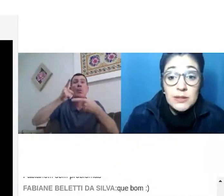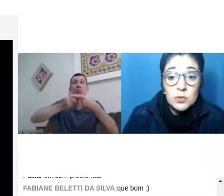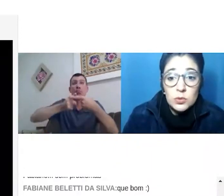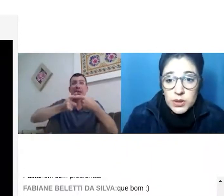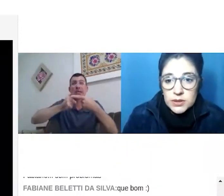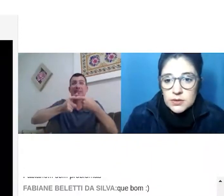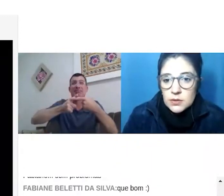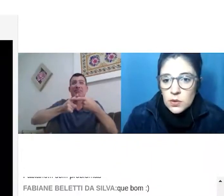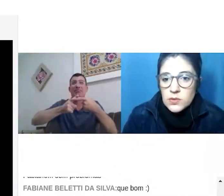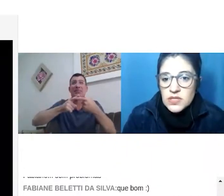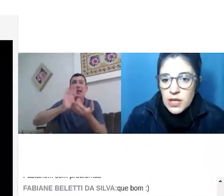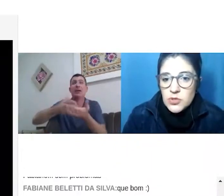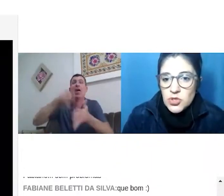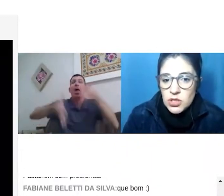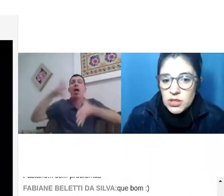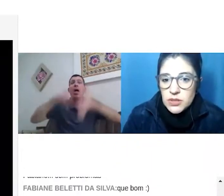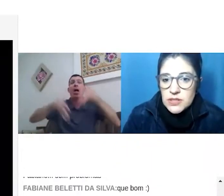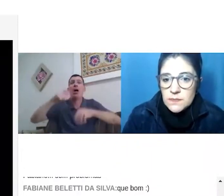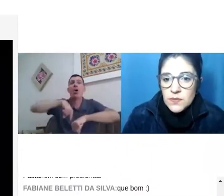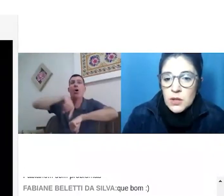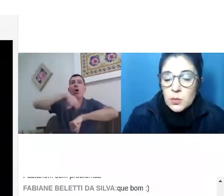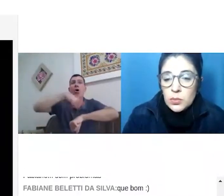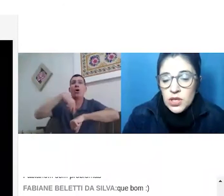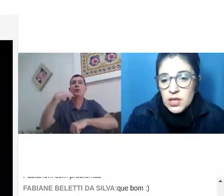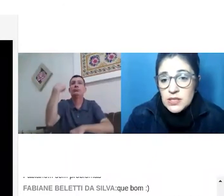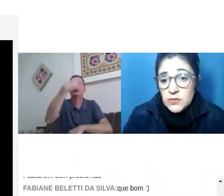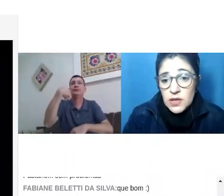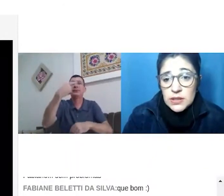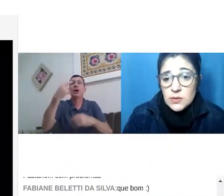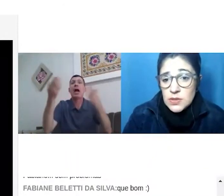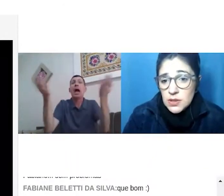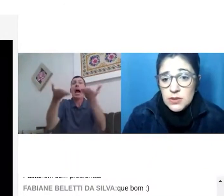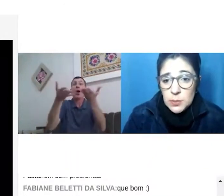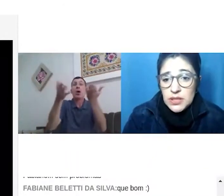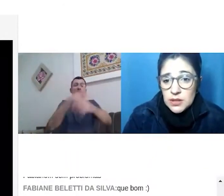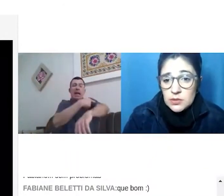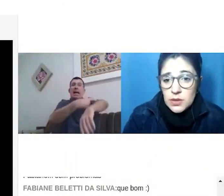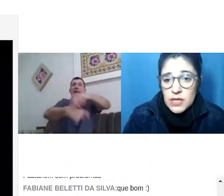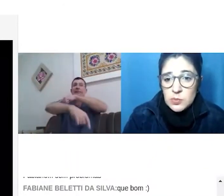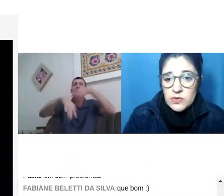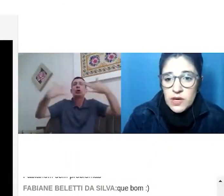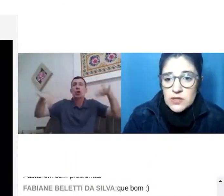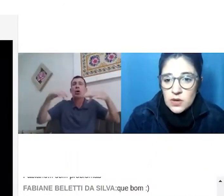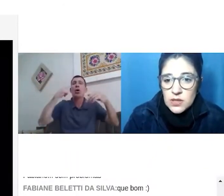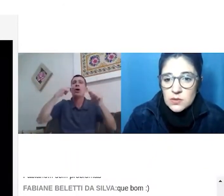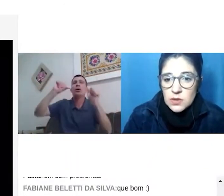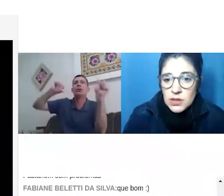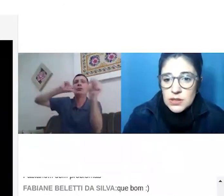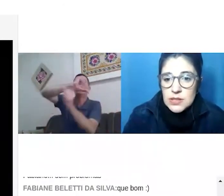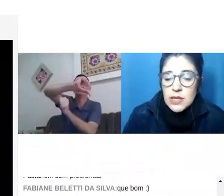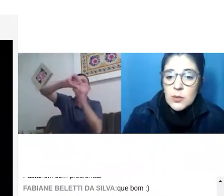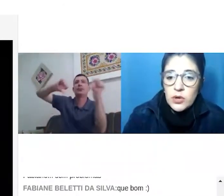trabalho é em dupla com os intérpretes de Libras, porque se ficar traduzindo, interpretando, no caso, por várias horas,